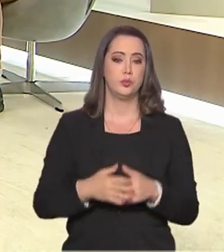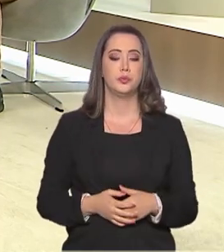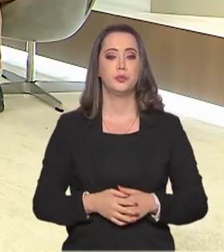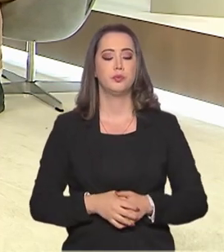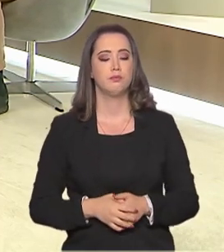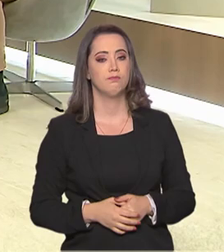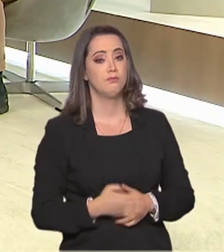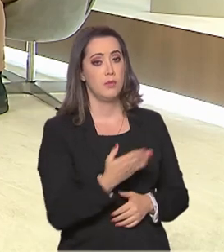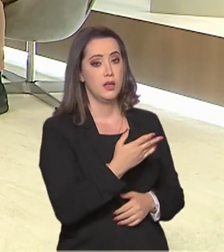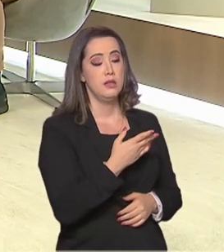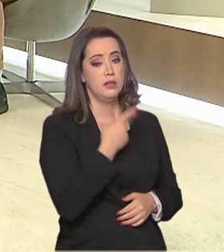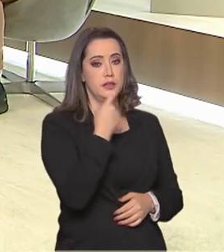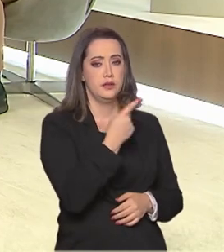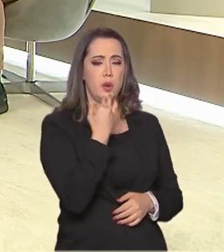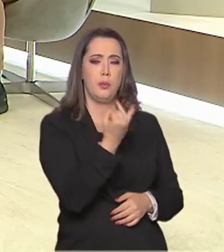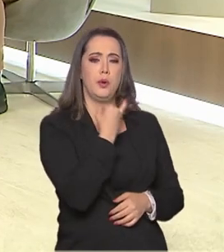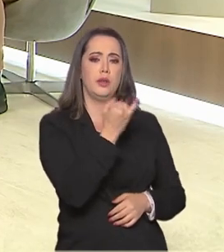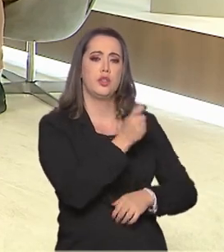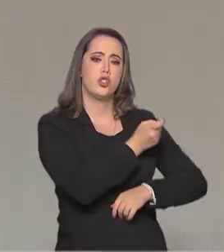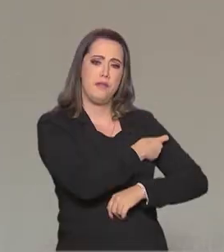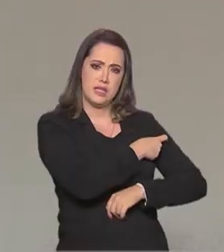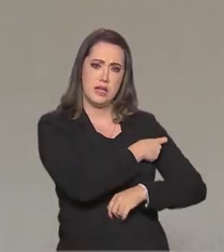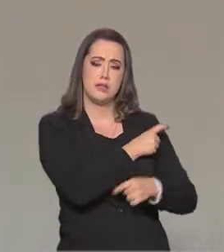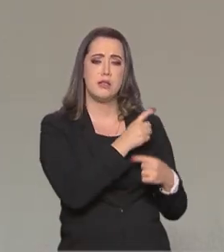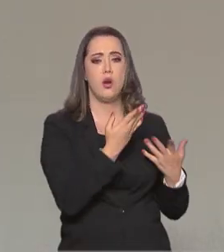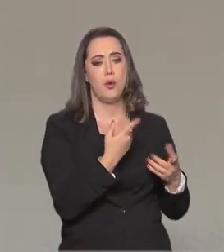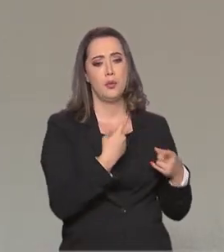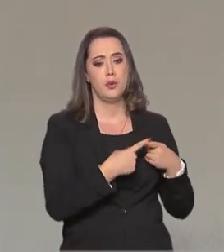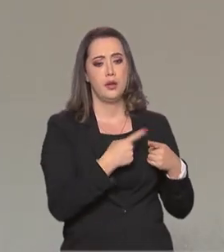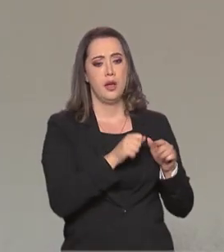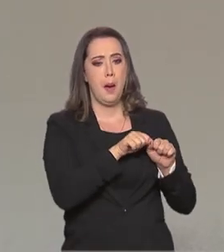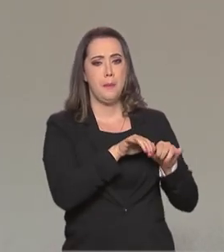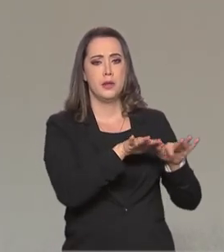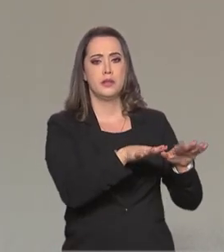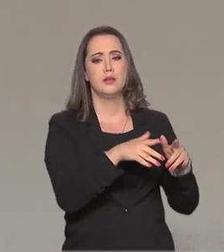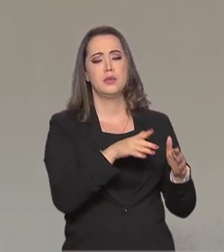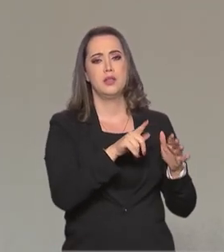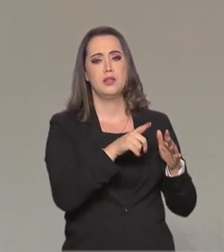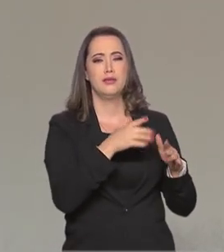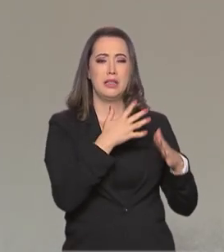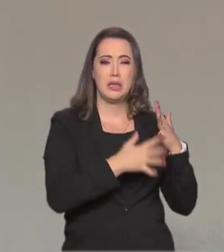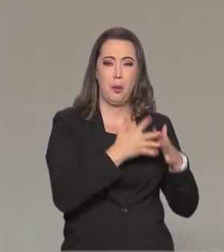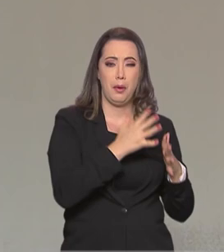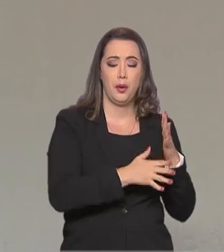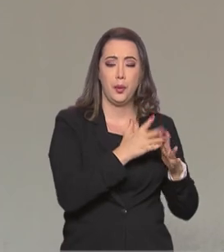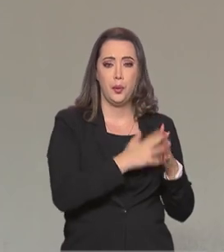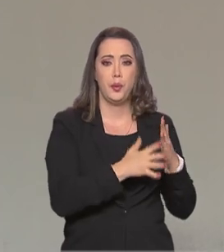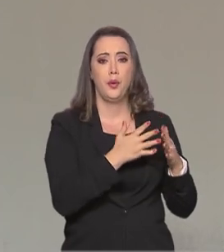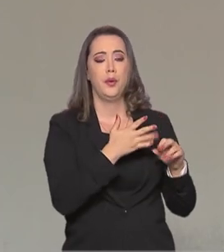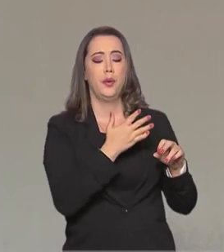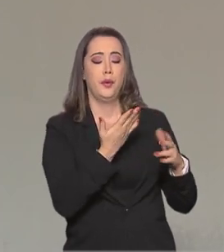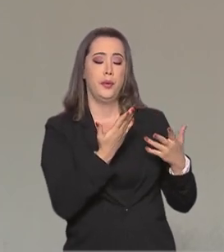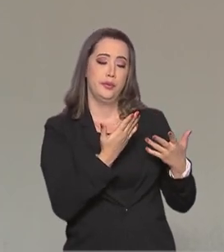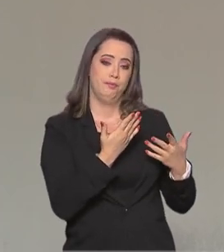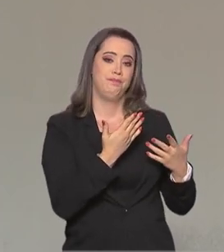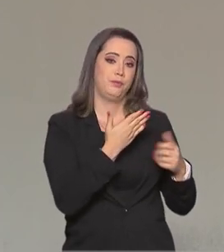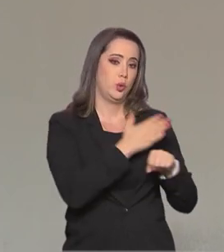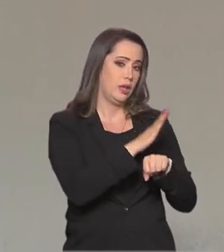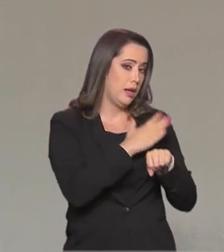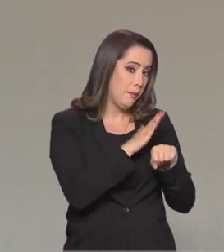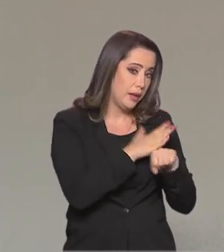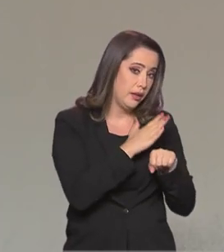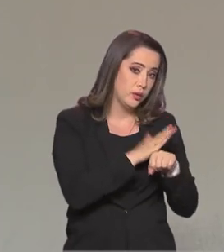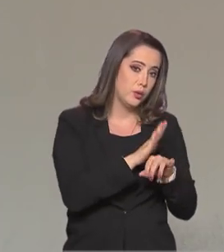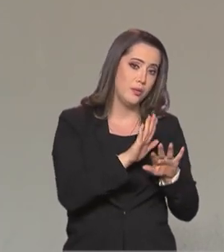vacinação, porque há uma preocupação, a gente falou que a pandemia atrapalhou todos os planos das Olimpíadas para 2020, o treino dos atletas, mas há uma preocupação porque